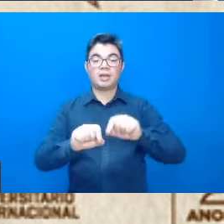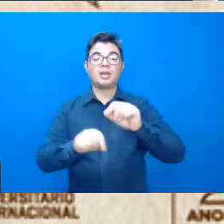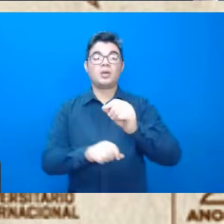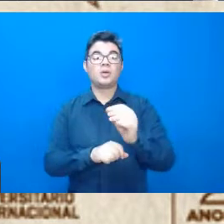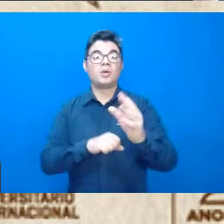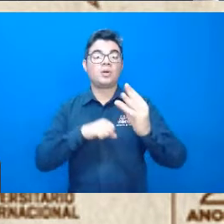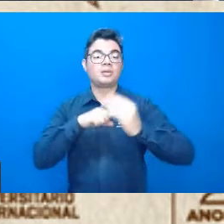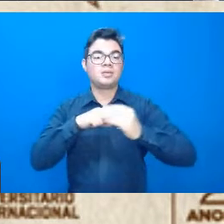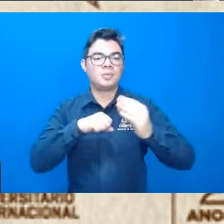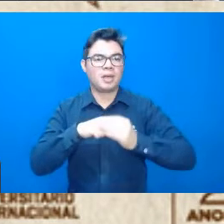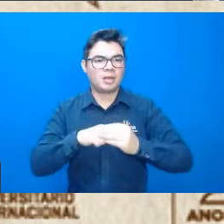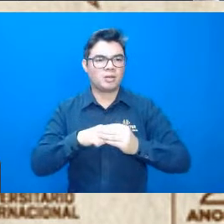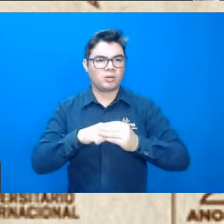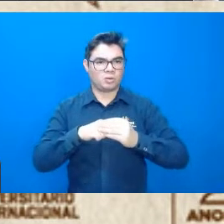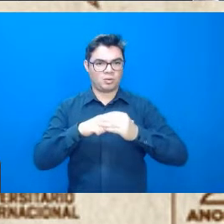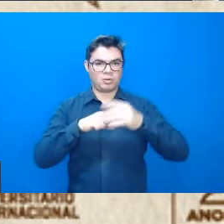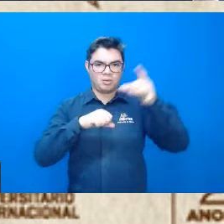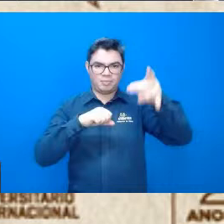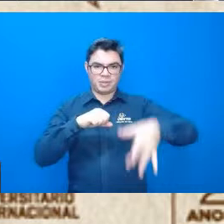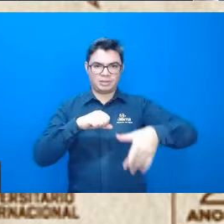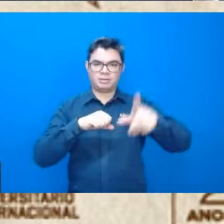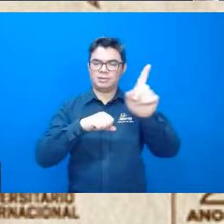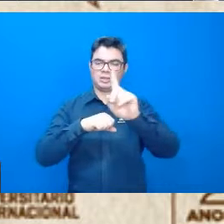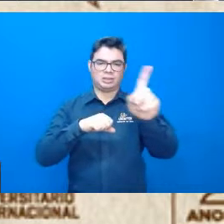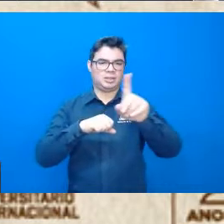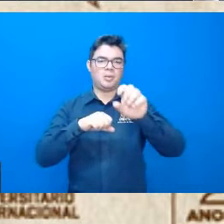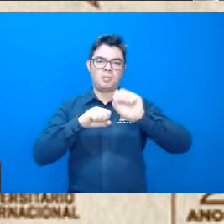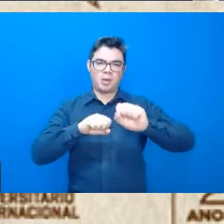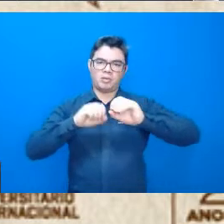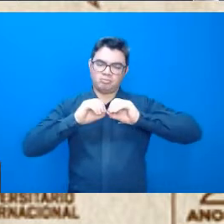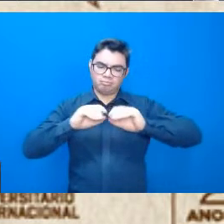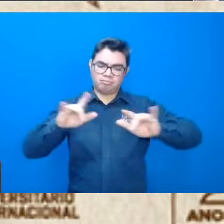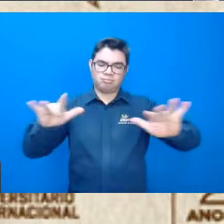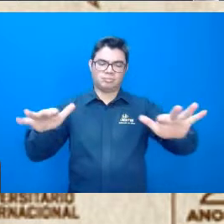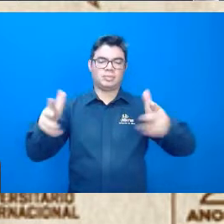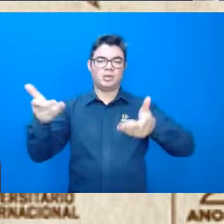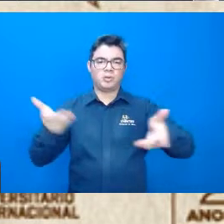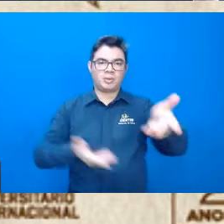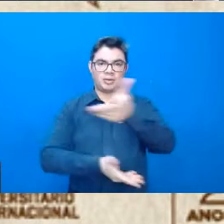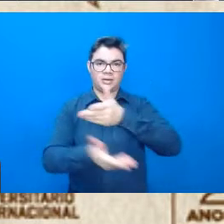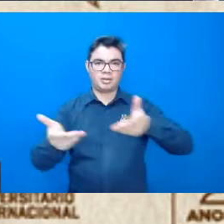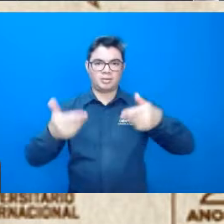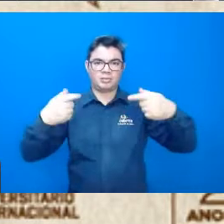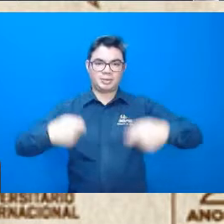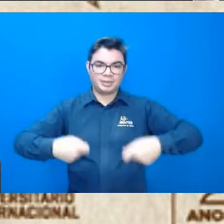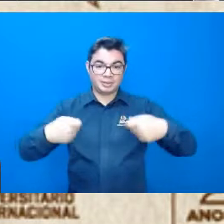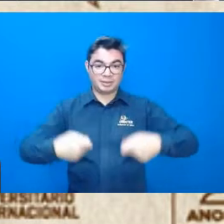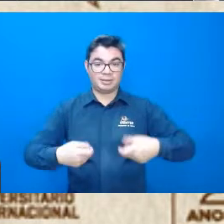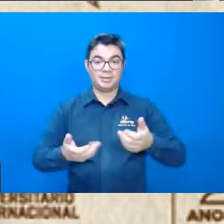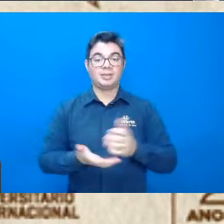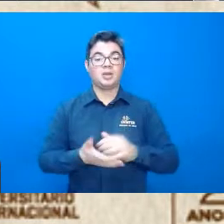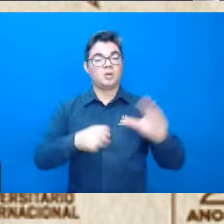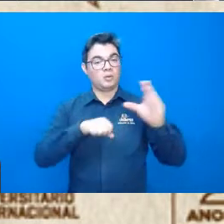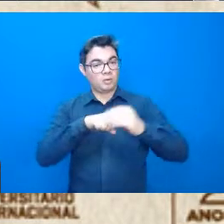nunca é demais e ele deve ser compartilhado continuamente. Então, sempre que precisar da